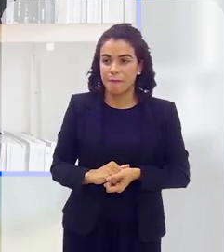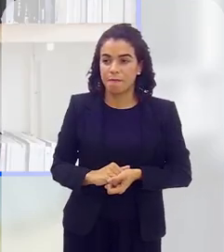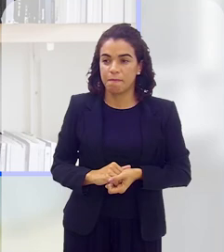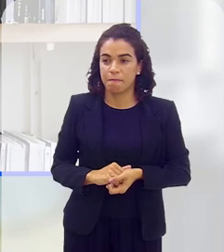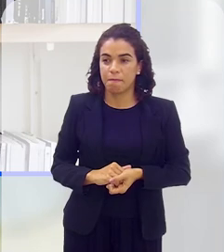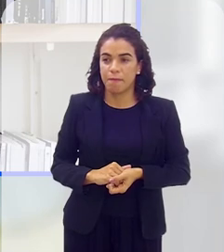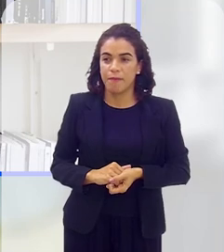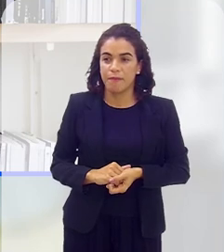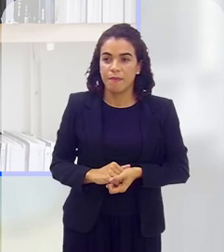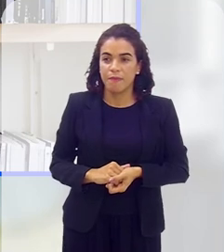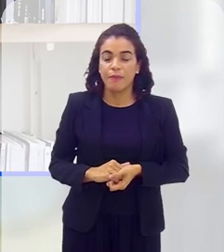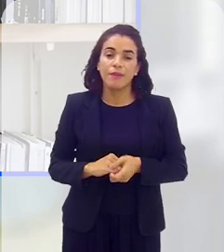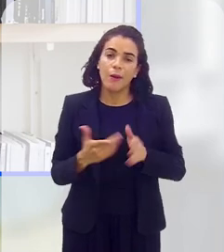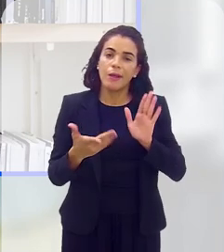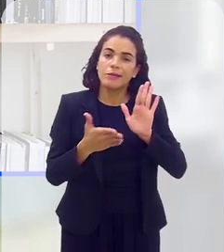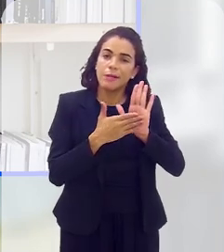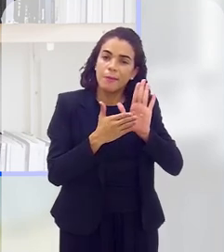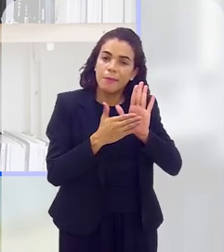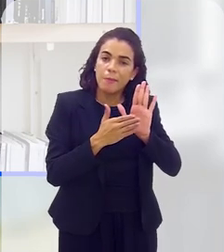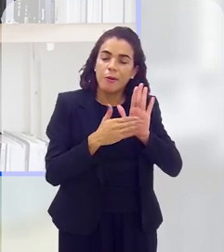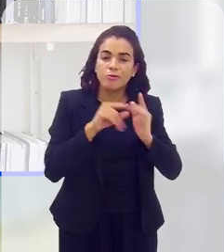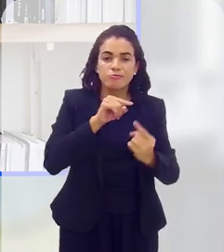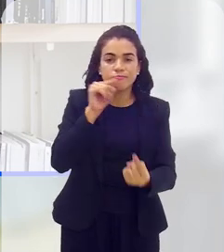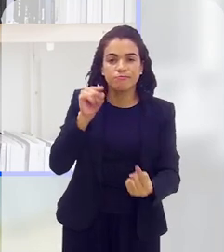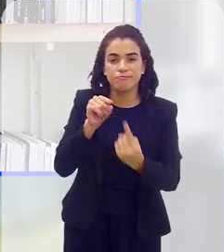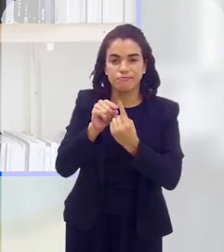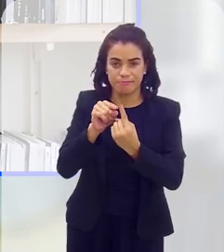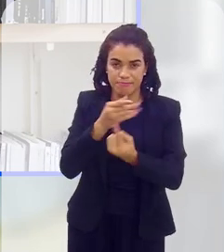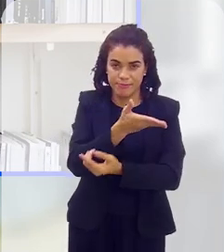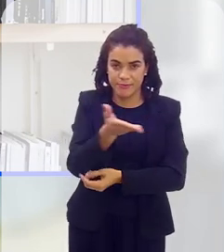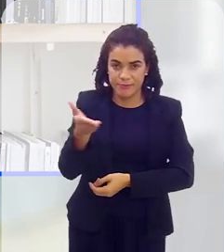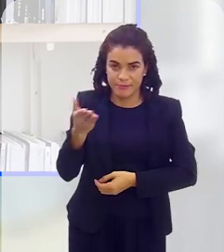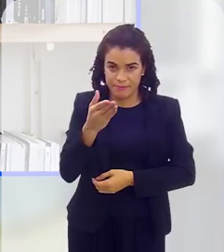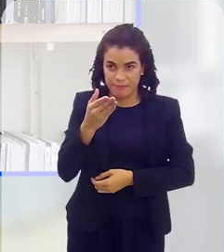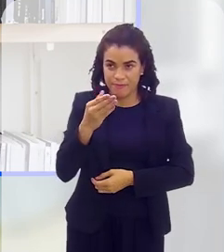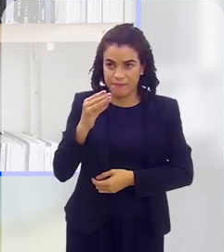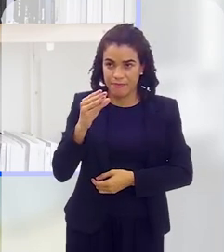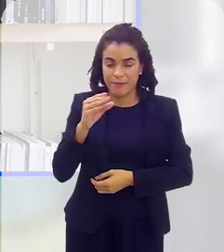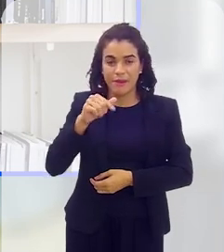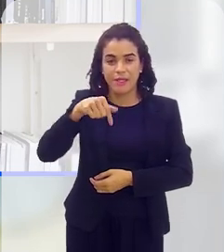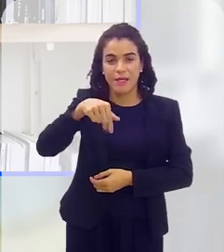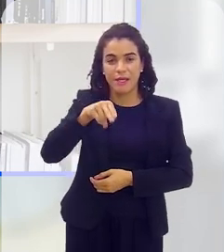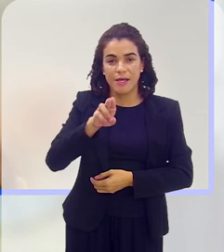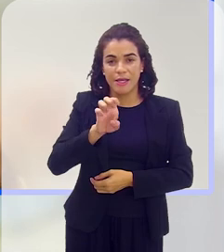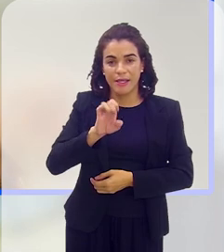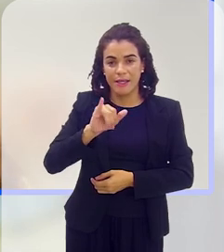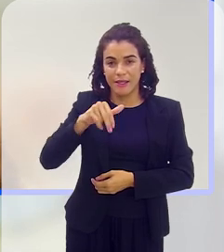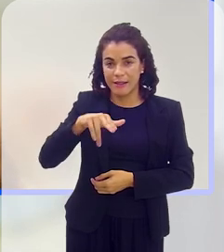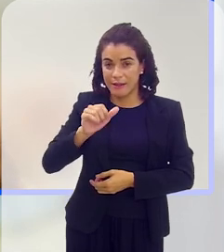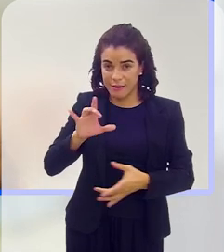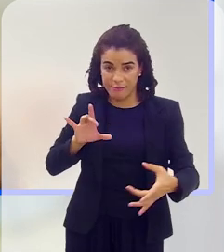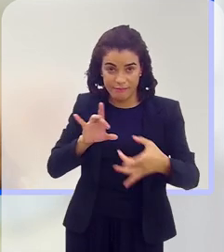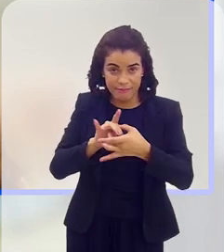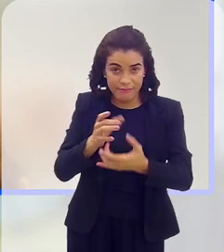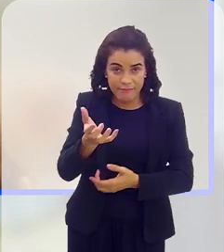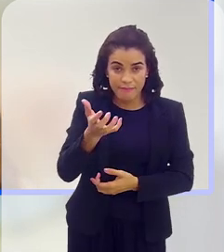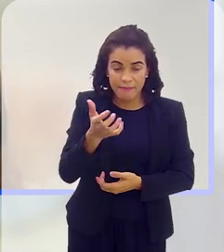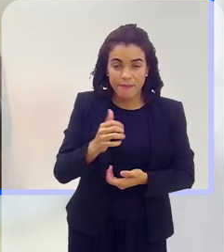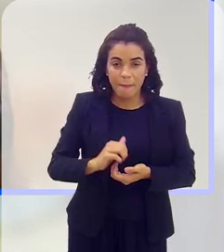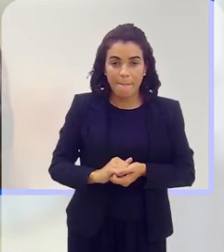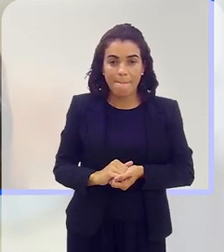Maravilha, esse é então o propósito, o objetivo de vocês. Kenia, quer complementar para a gente finalizar o nosso programa?